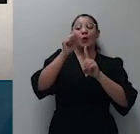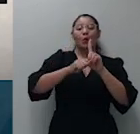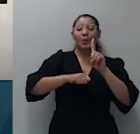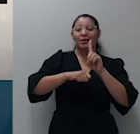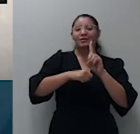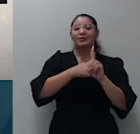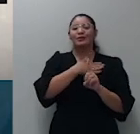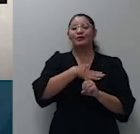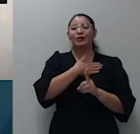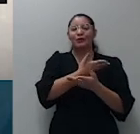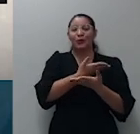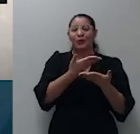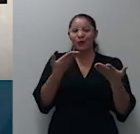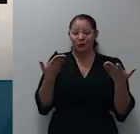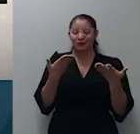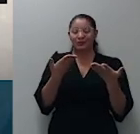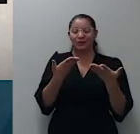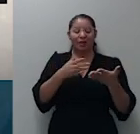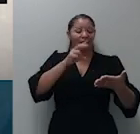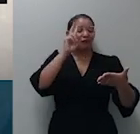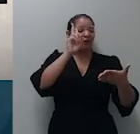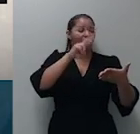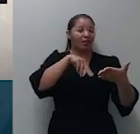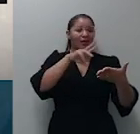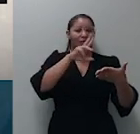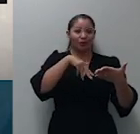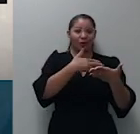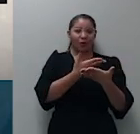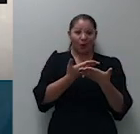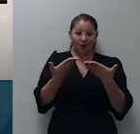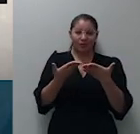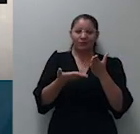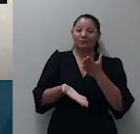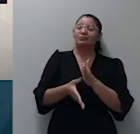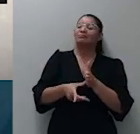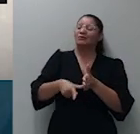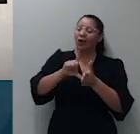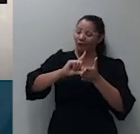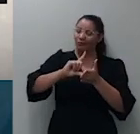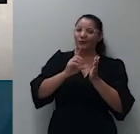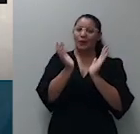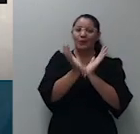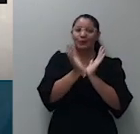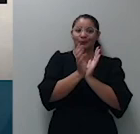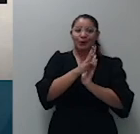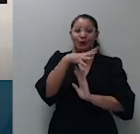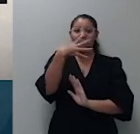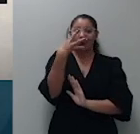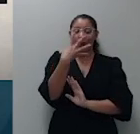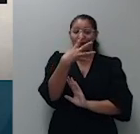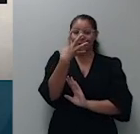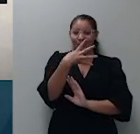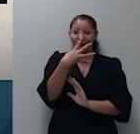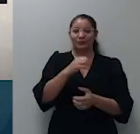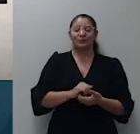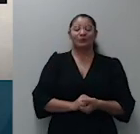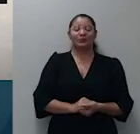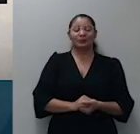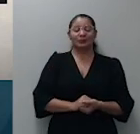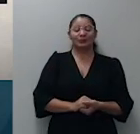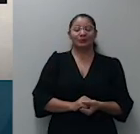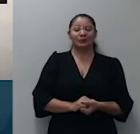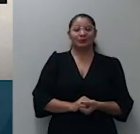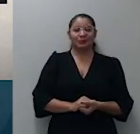a leitura da ata relativa à sessão anterior. Quarta turma, ata da vigésima primeira sessão ordinária.